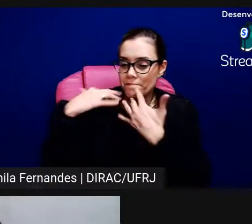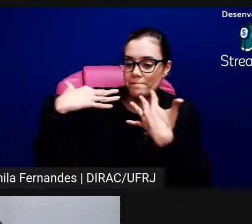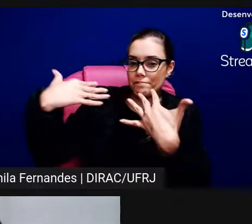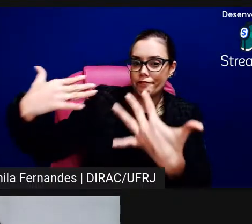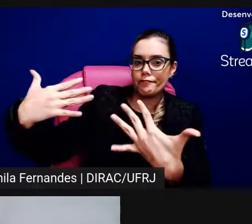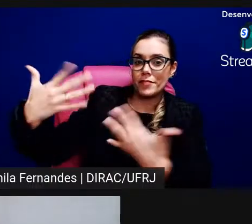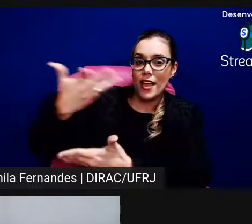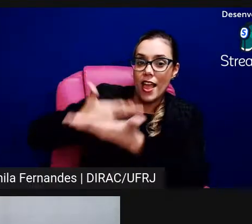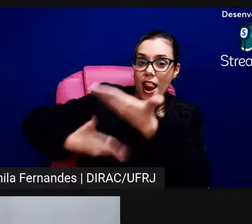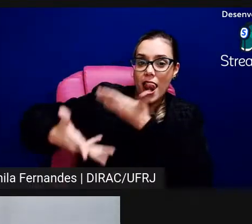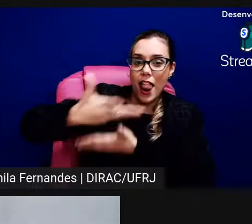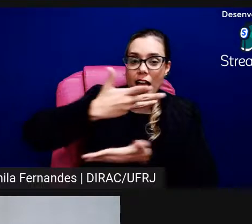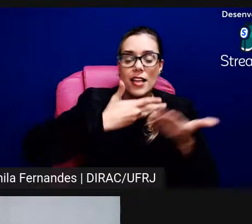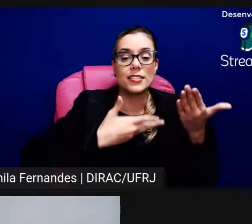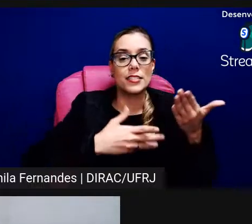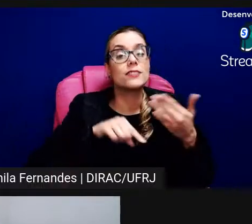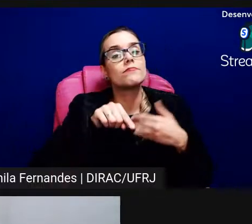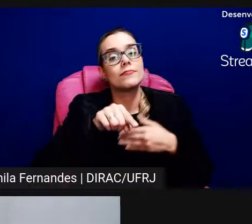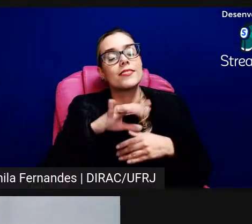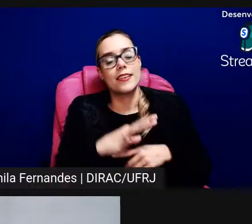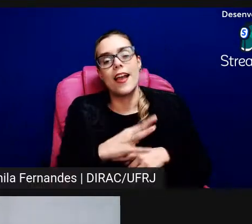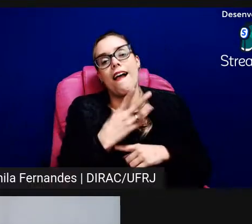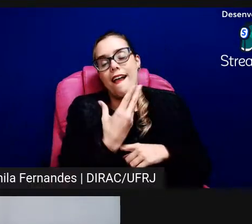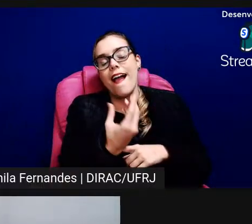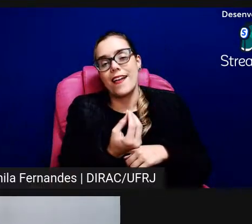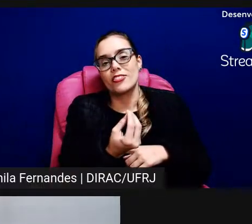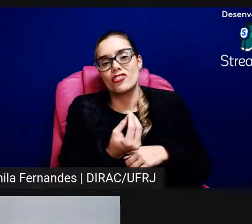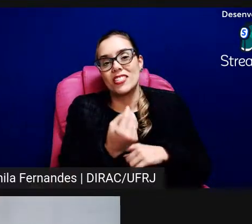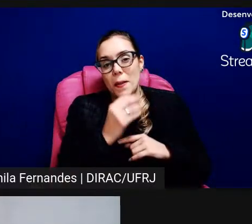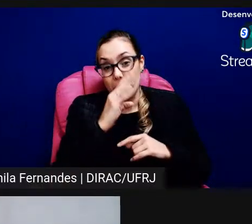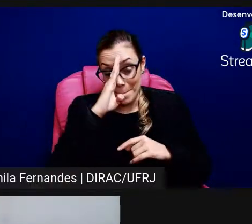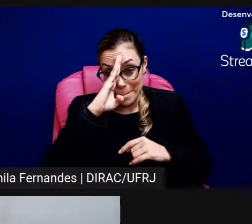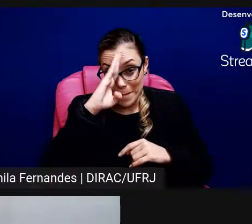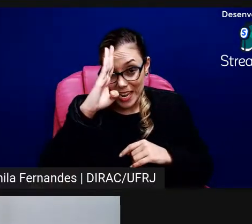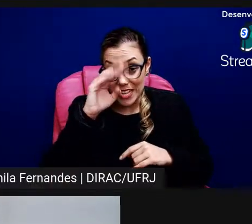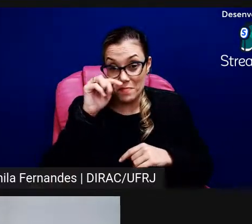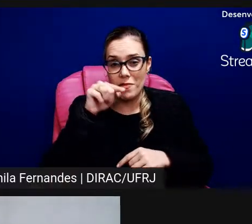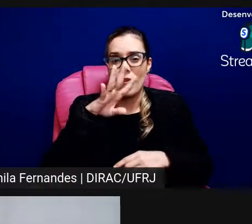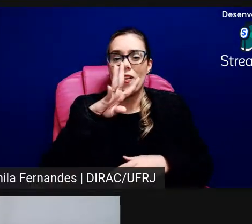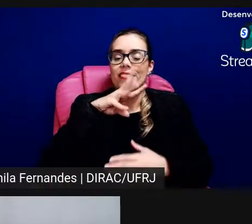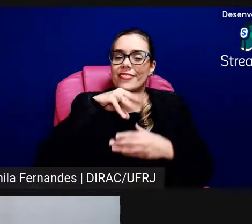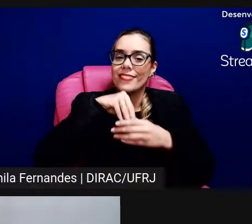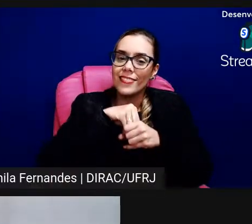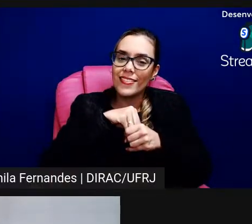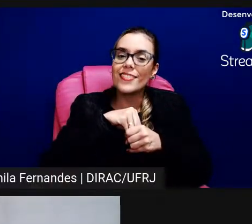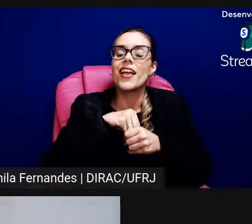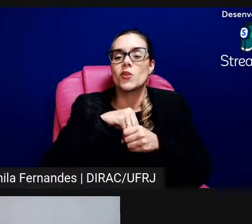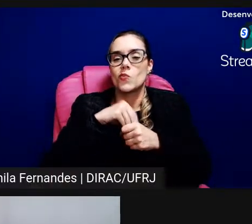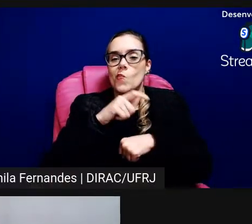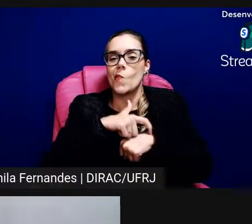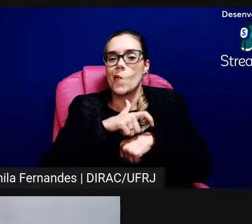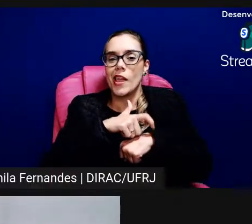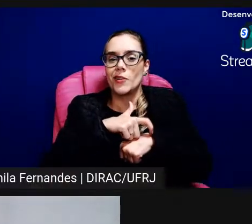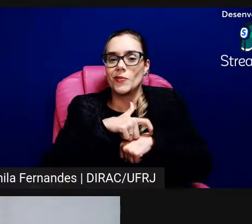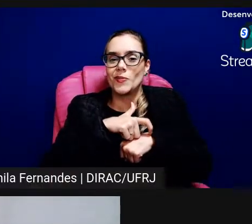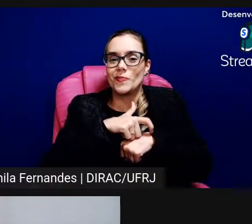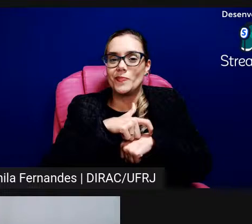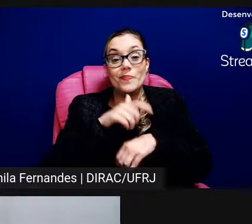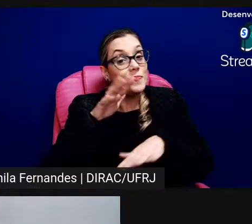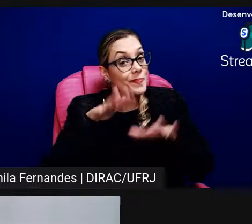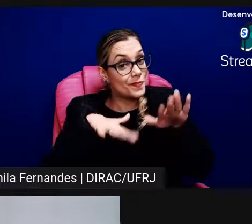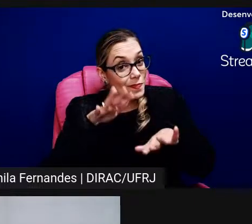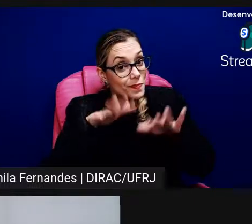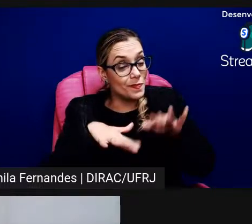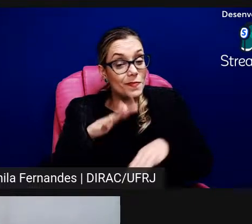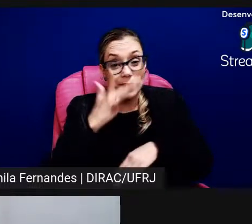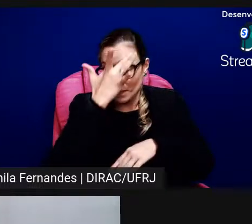arte ele acontece principalmente a partir desse momento e quem que está lá dentro desse espaço geralmente né às vezes não tem mediador mas tem